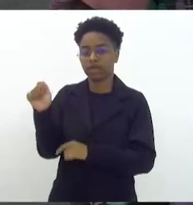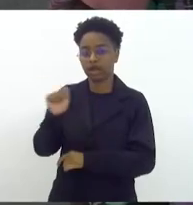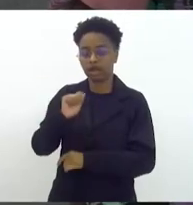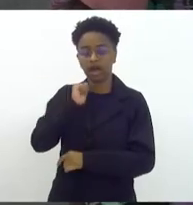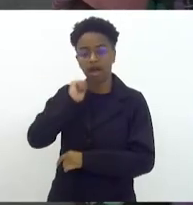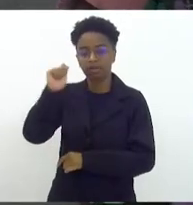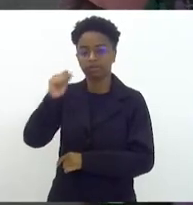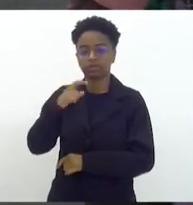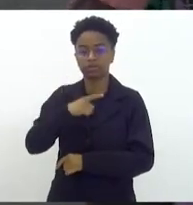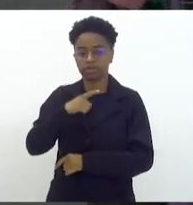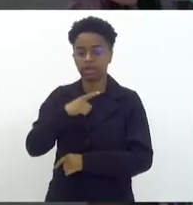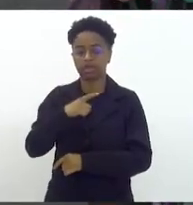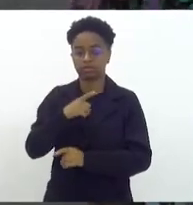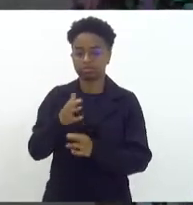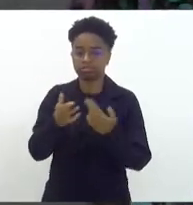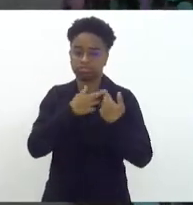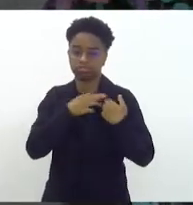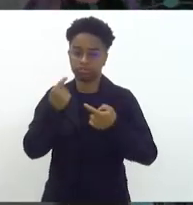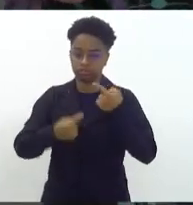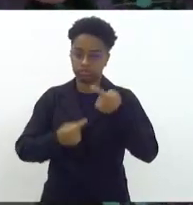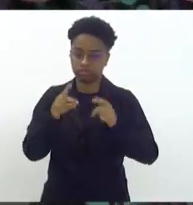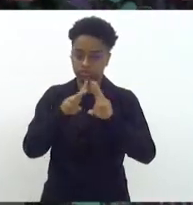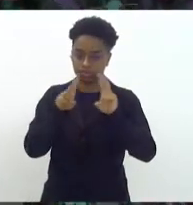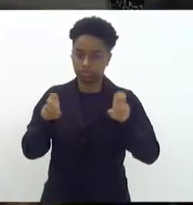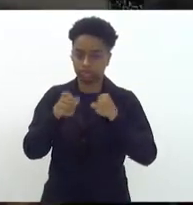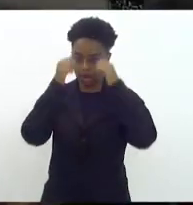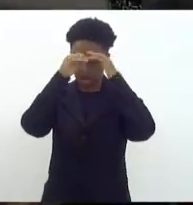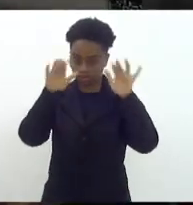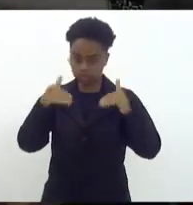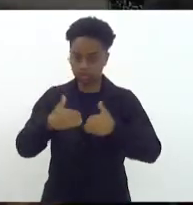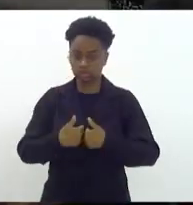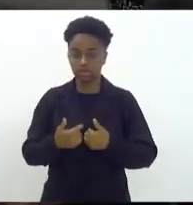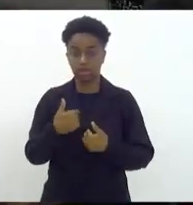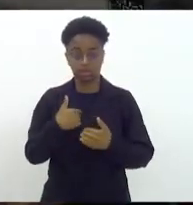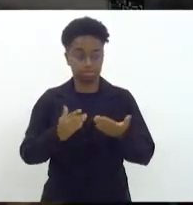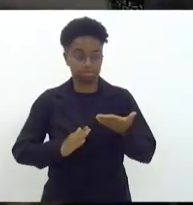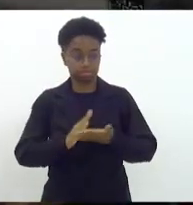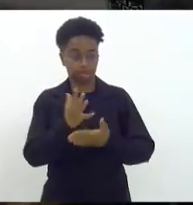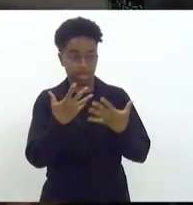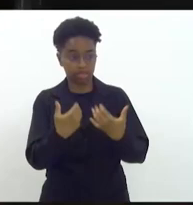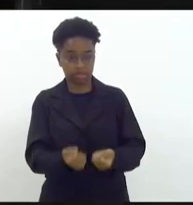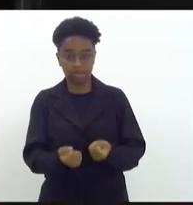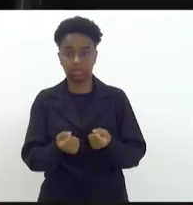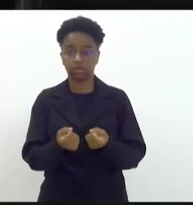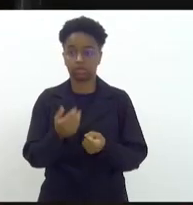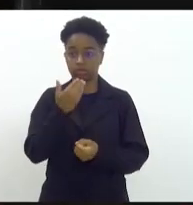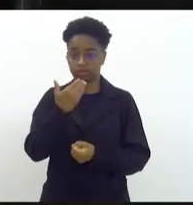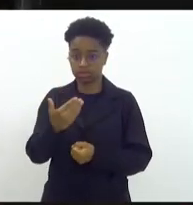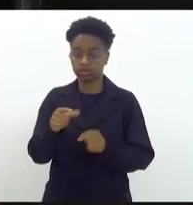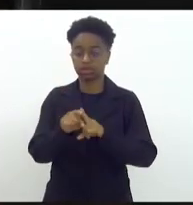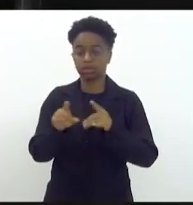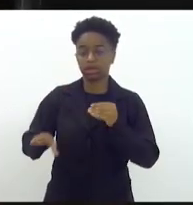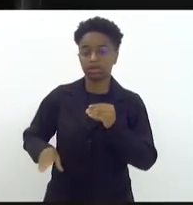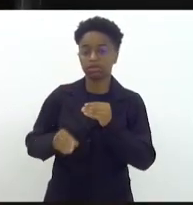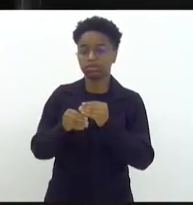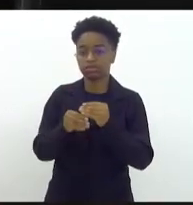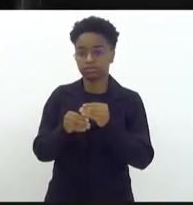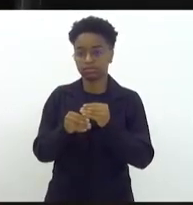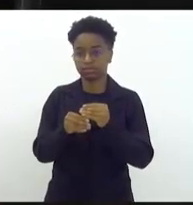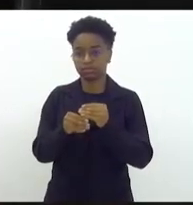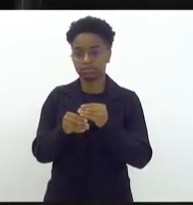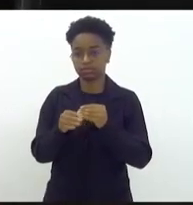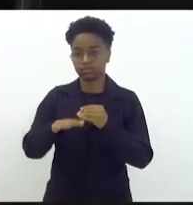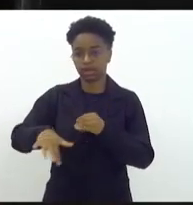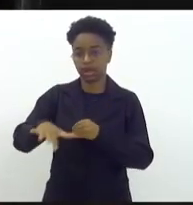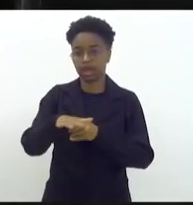de discutir o transtorno do espectroatismo. Parabéns. A presidência defere o pedido de vossa excelência e faz a inclusão da área da